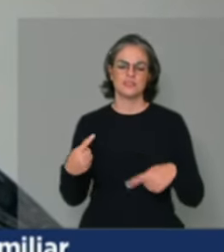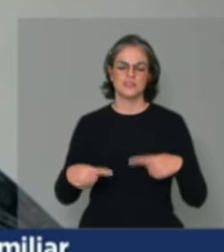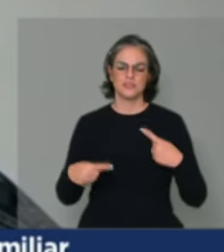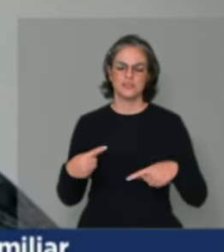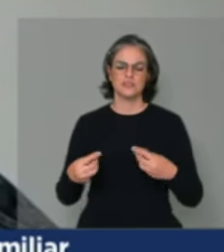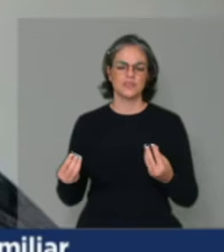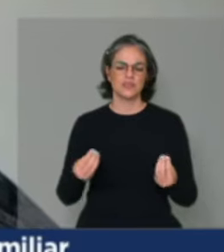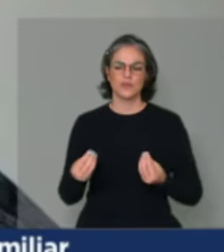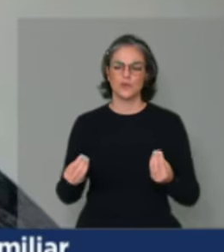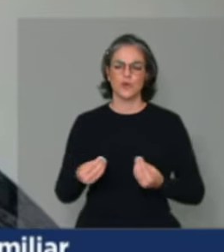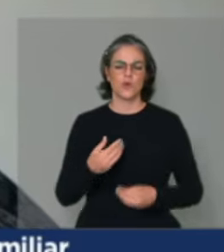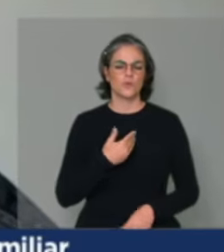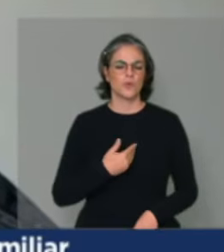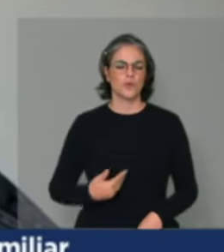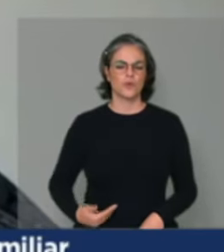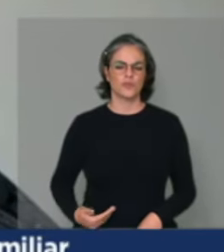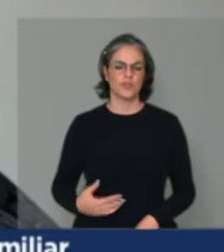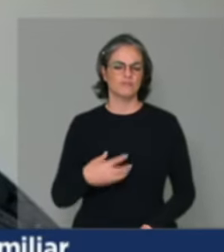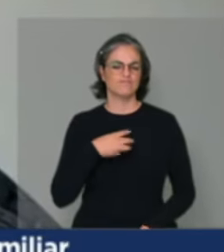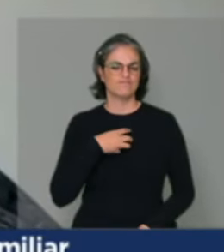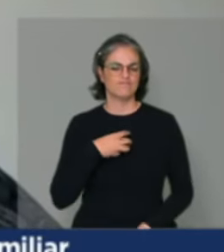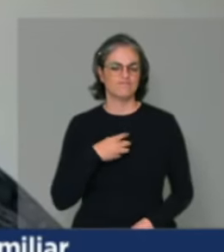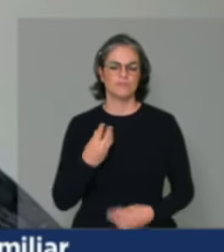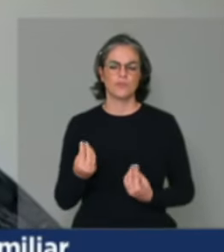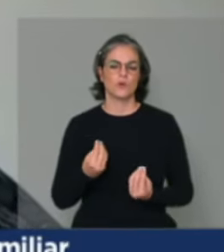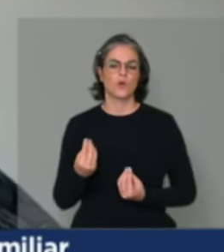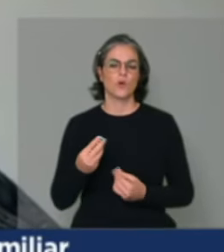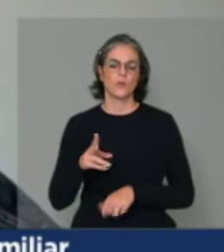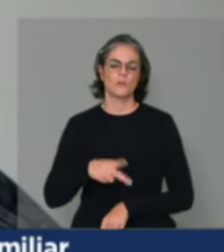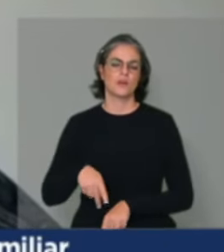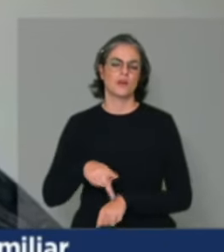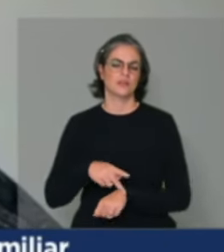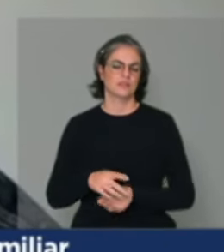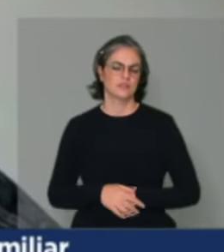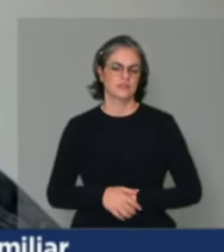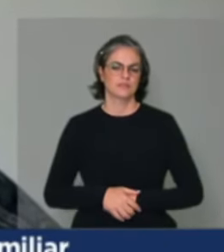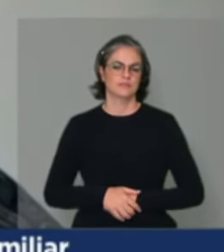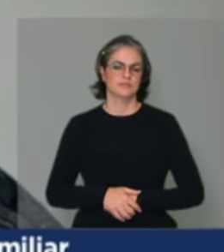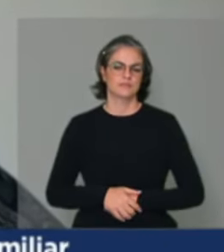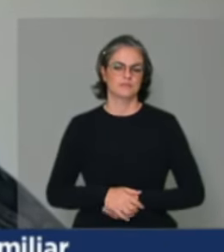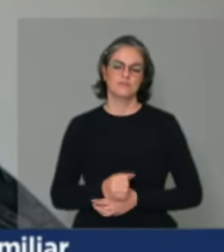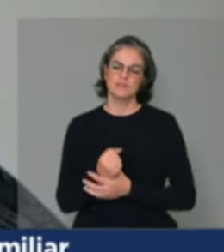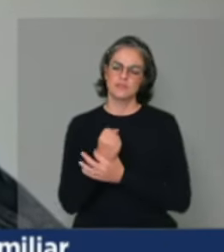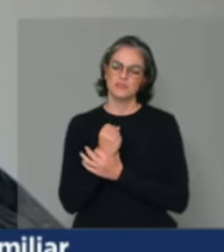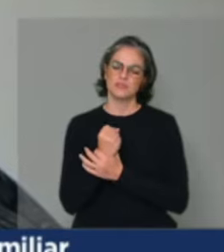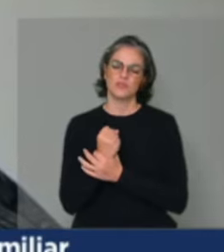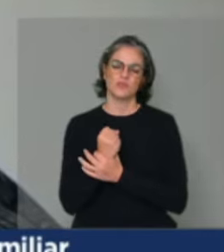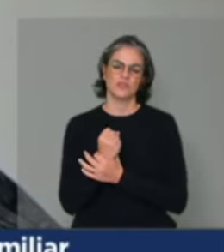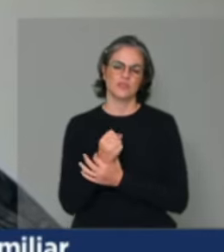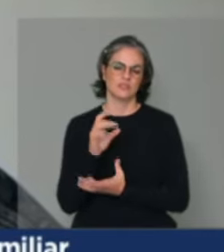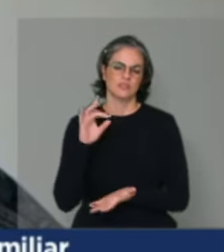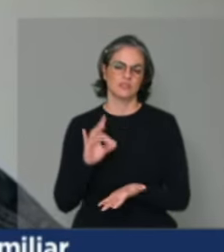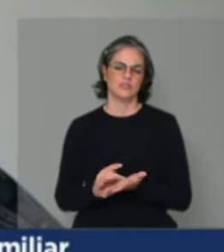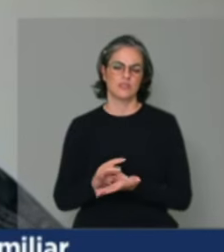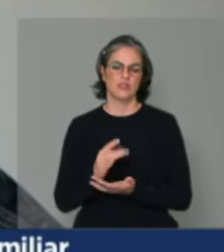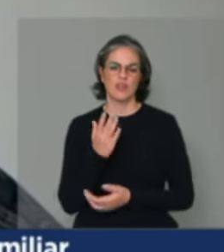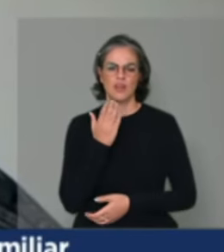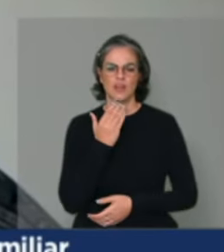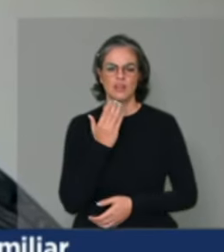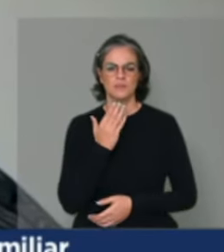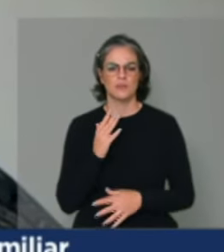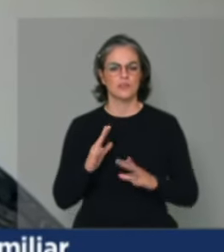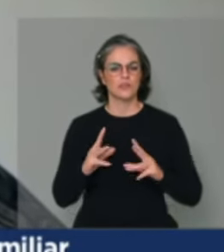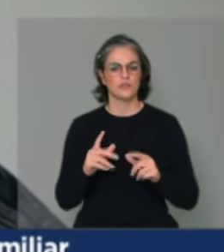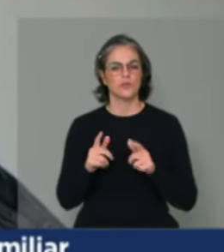poder, de país, que assegurem a soberania e a segurança alimentar nos territórios